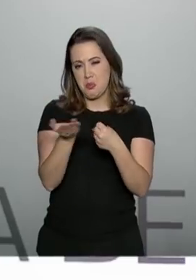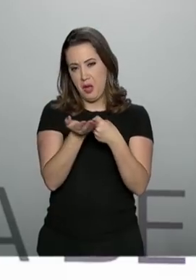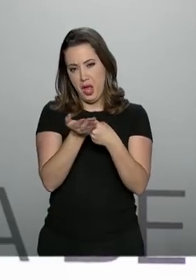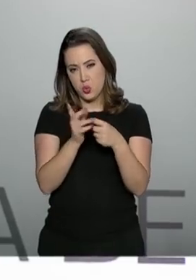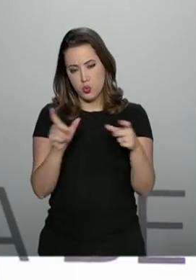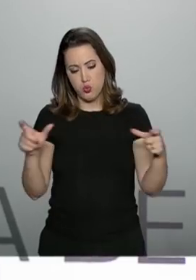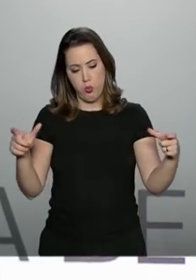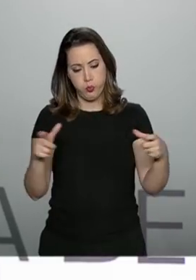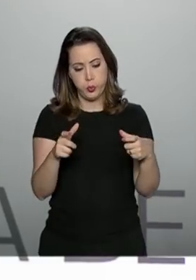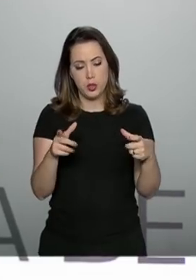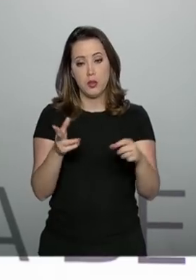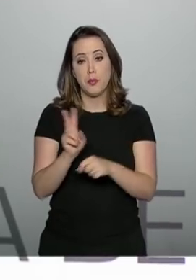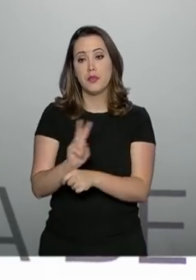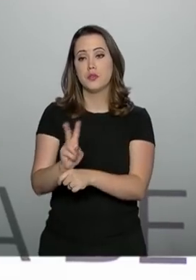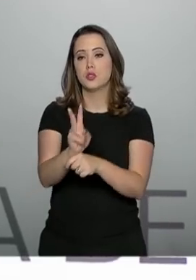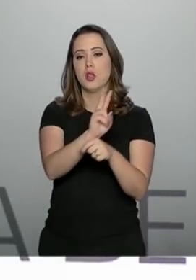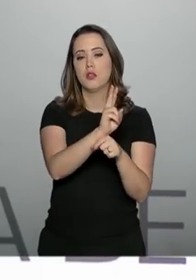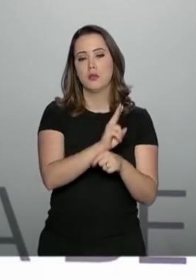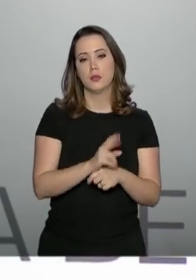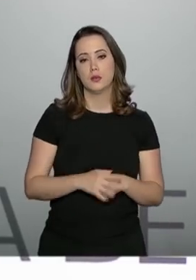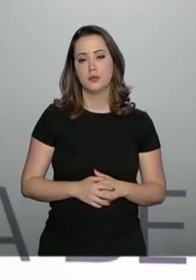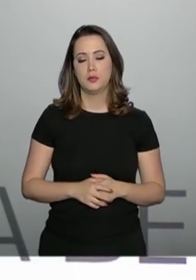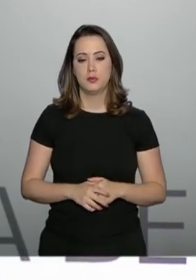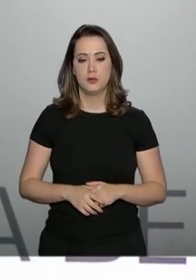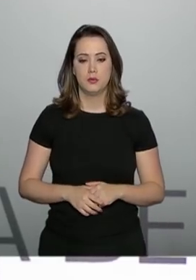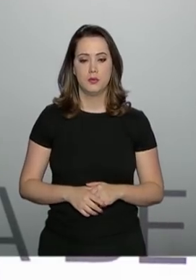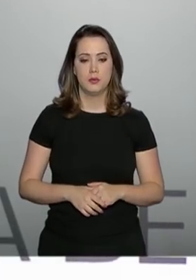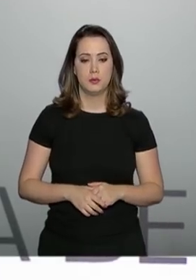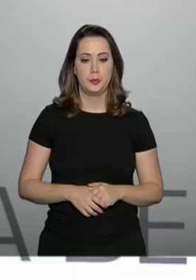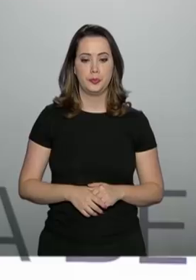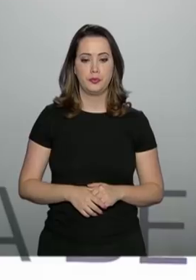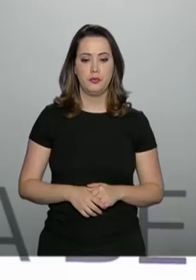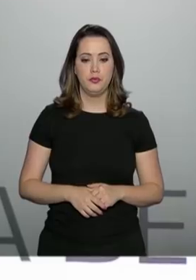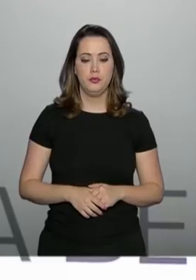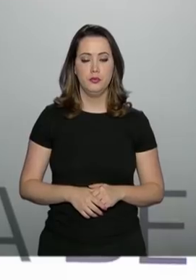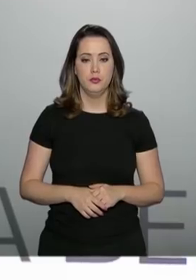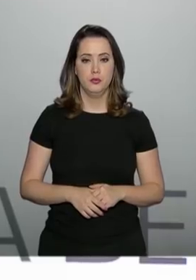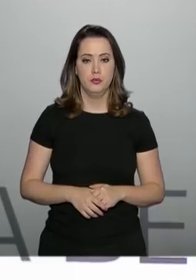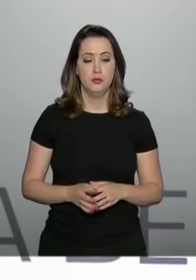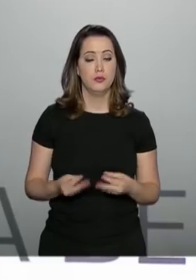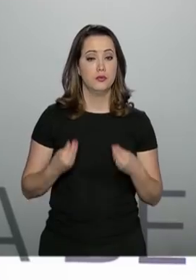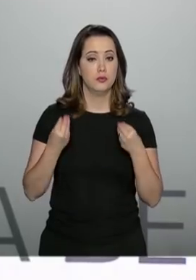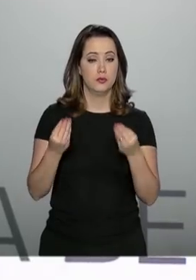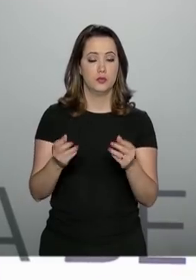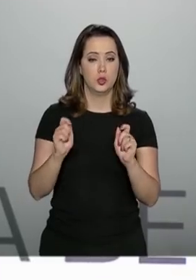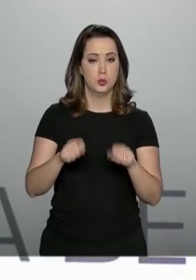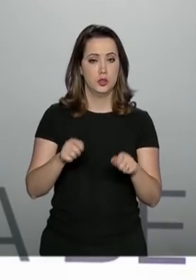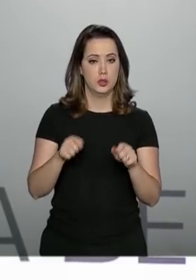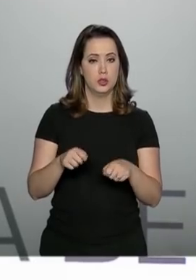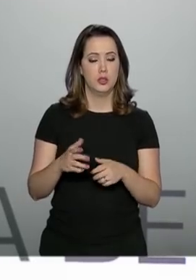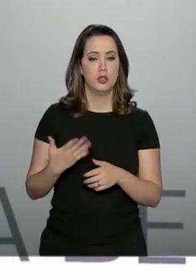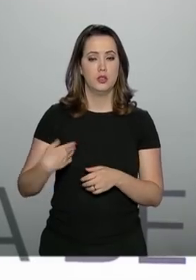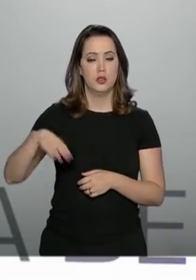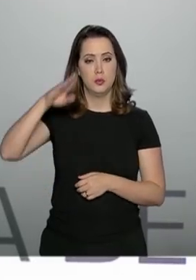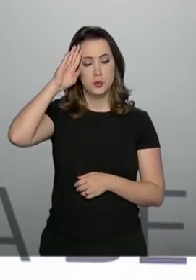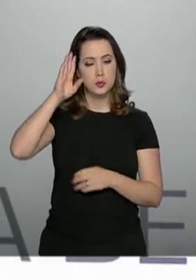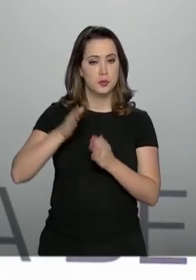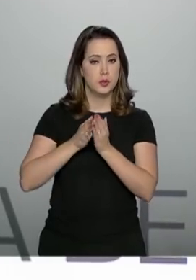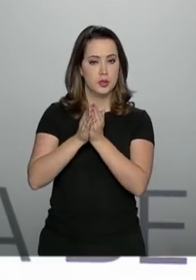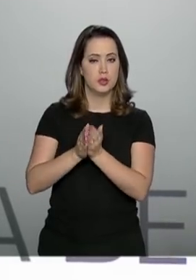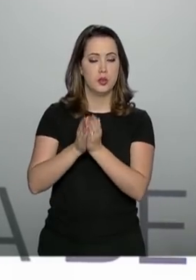utilizados para escolta e patrulhamento. Vão dar à Marinha um poder de combate, um poder de